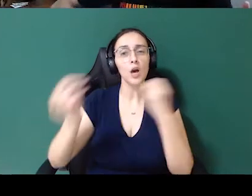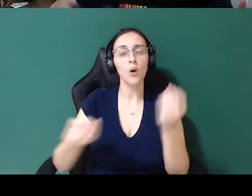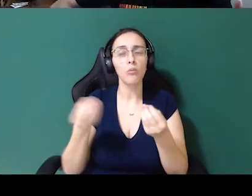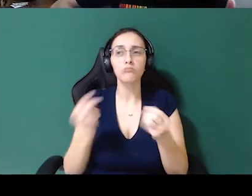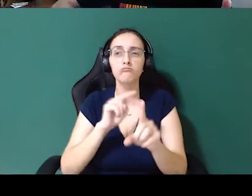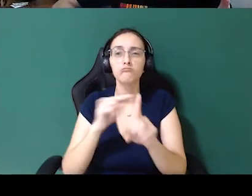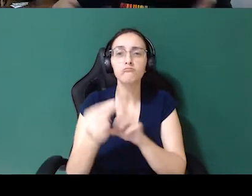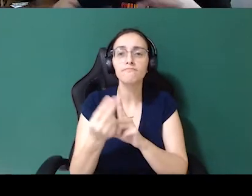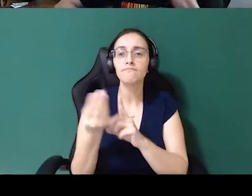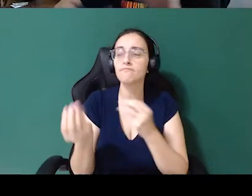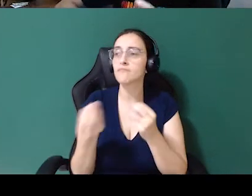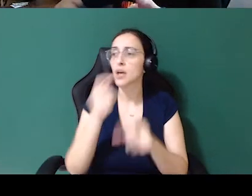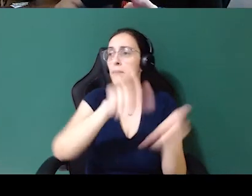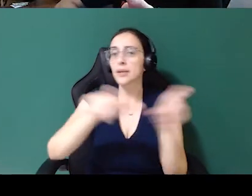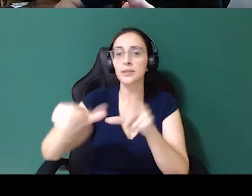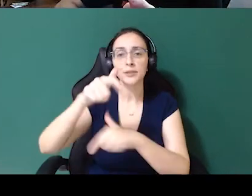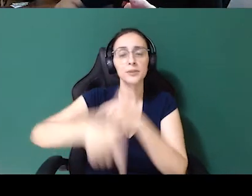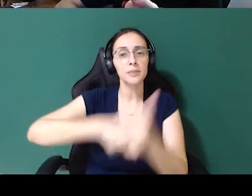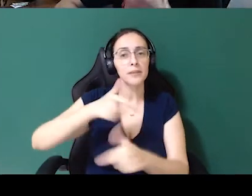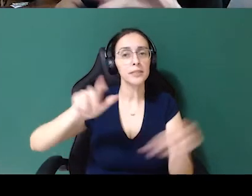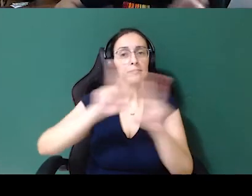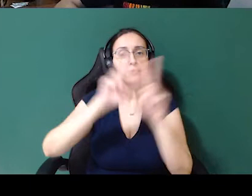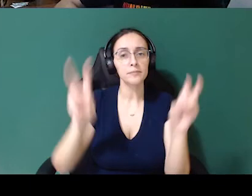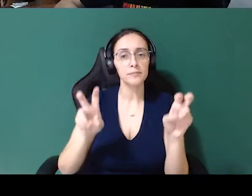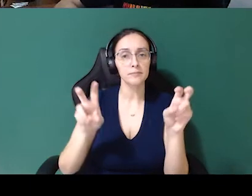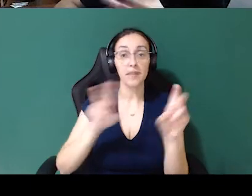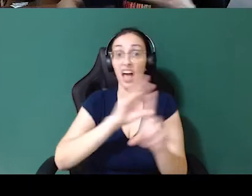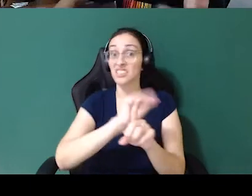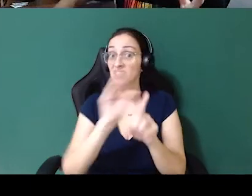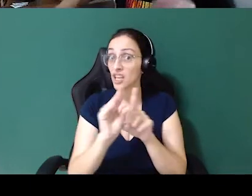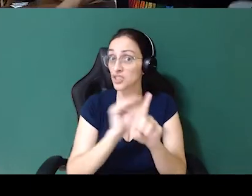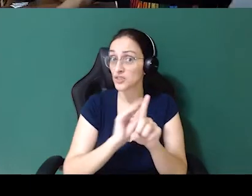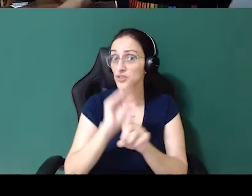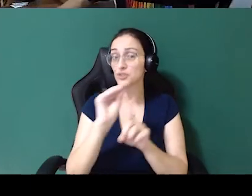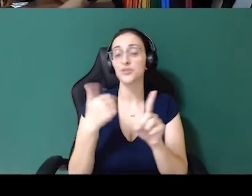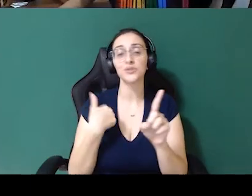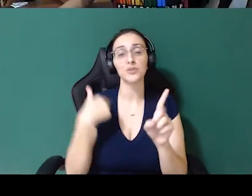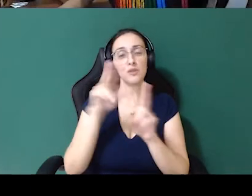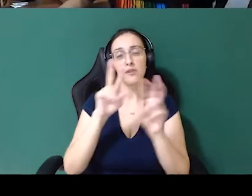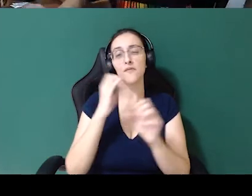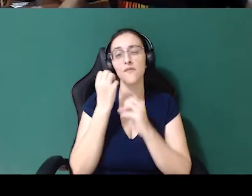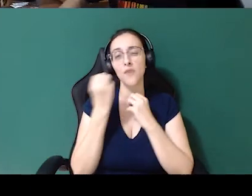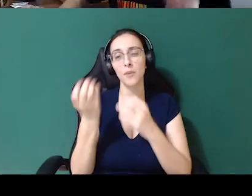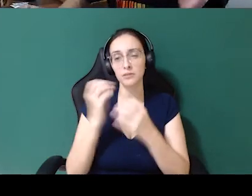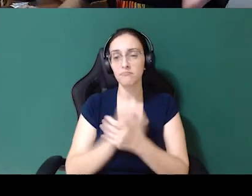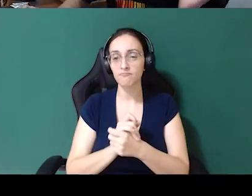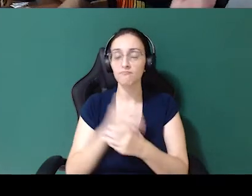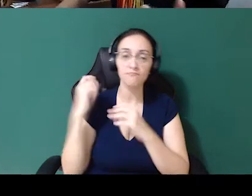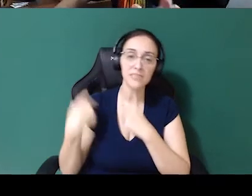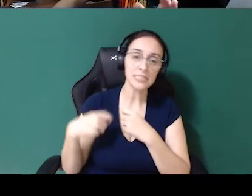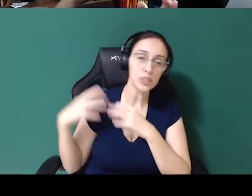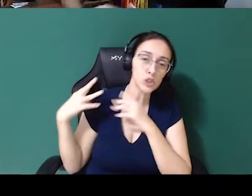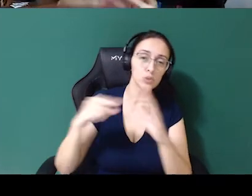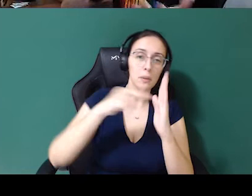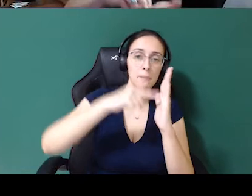percepção das pessoas que trabalham sobre casos de assédio? Sobre esse tipo de informação? E tudo isso a gente precisa de